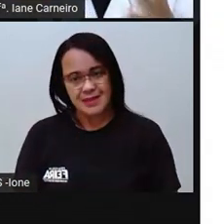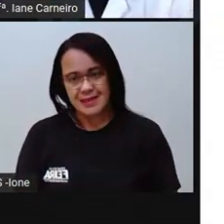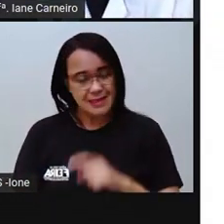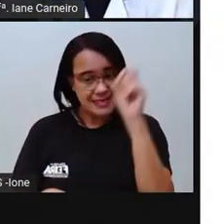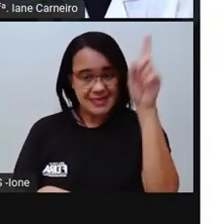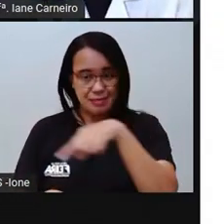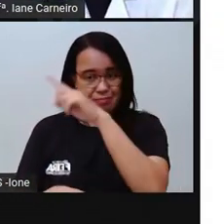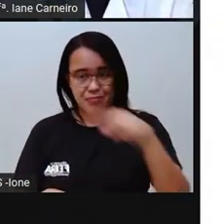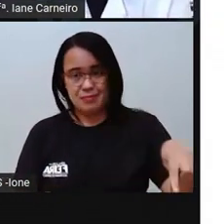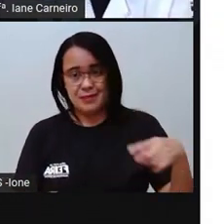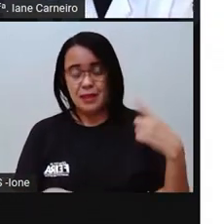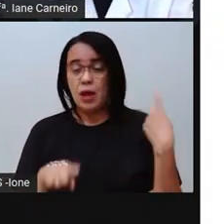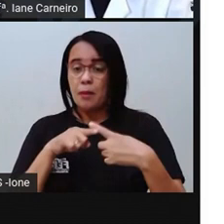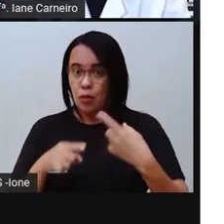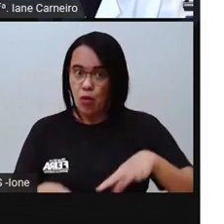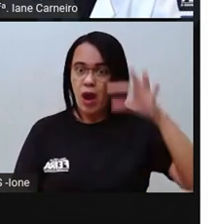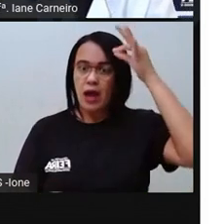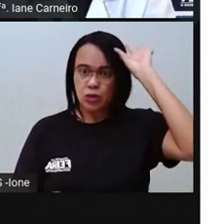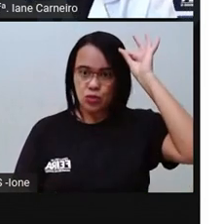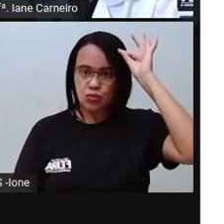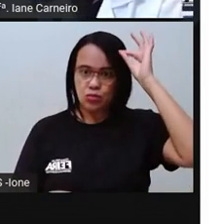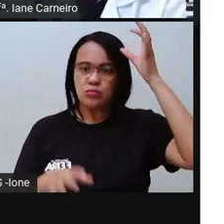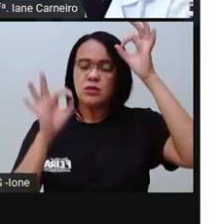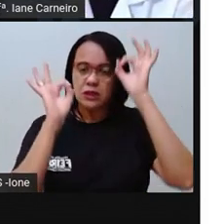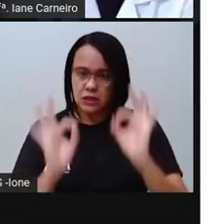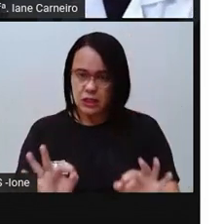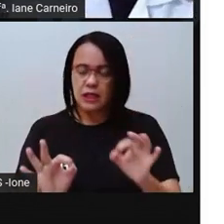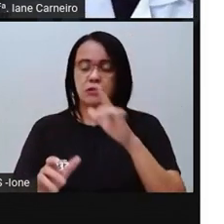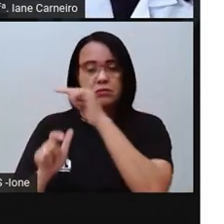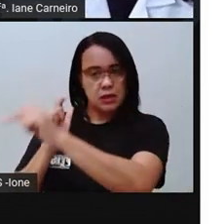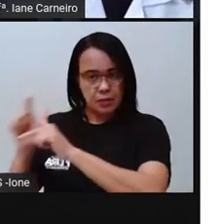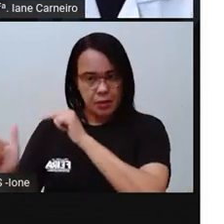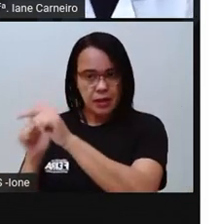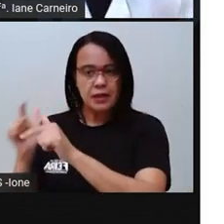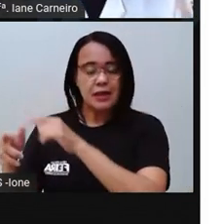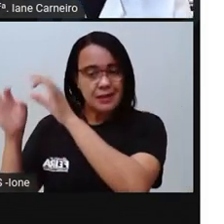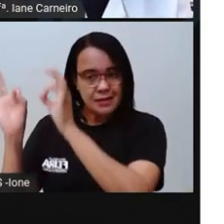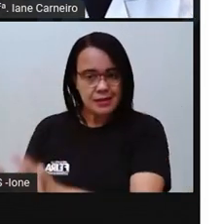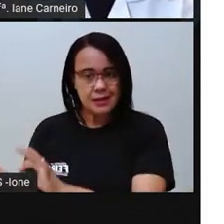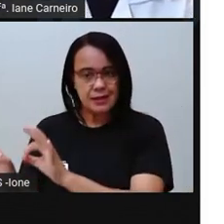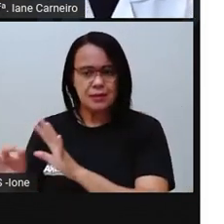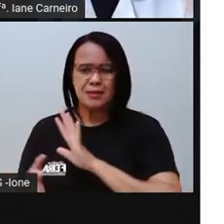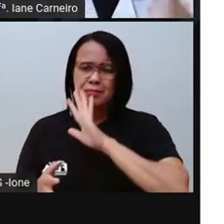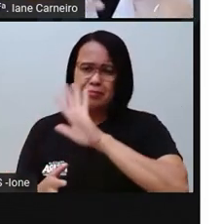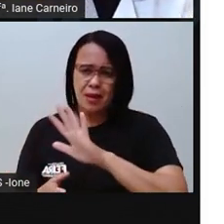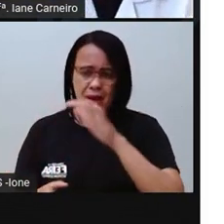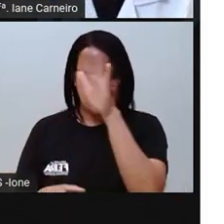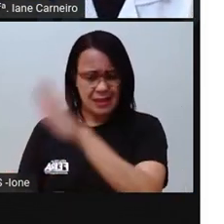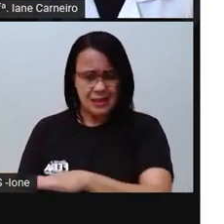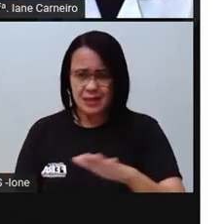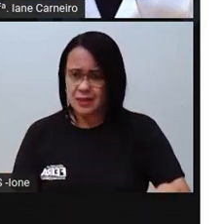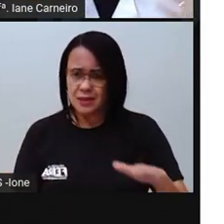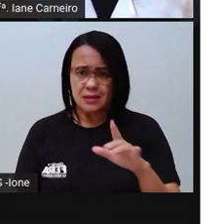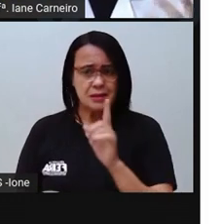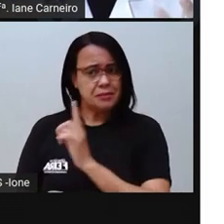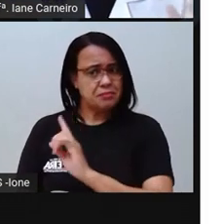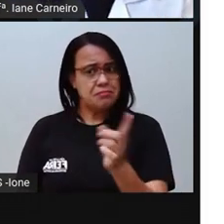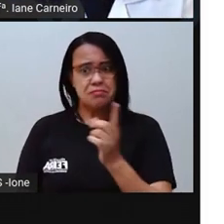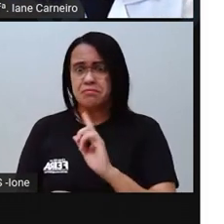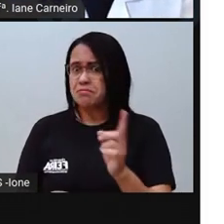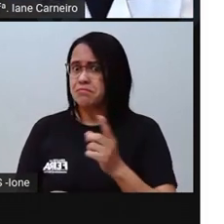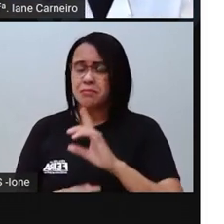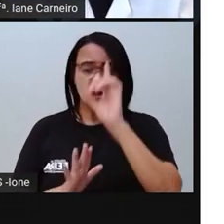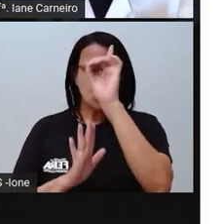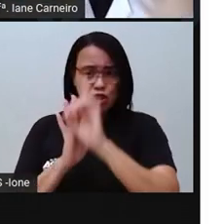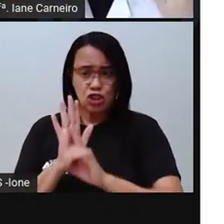para trabalhar. Ele não vai ter tempo para o lazer naquele momento, né? E a criança, a gente já viu que é um direito